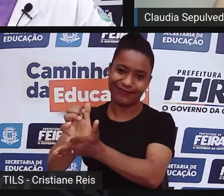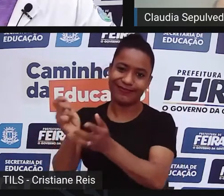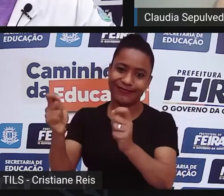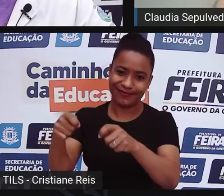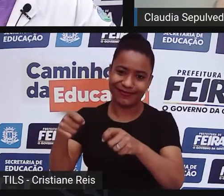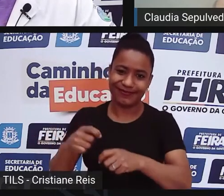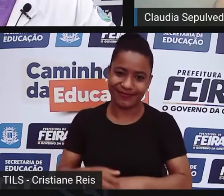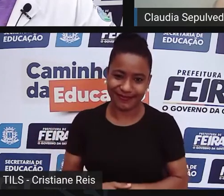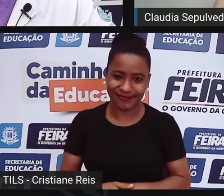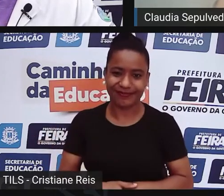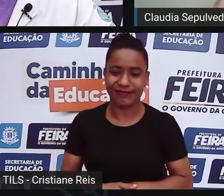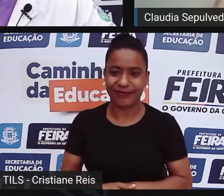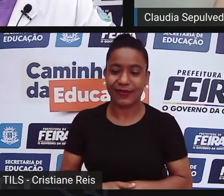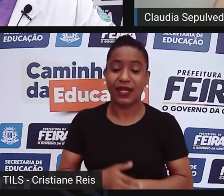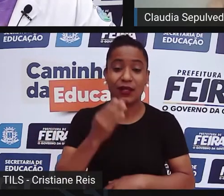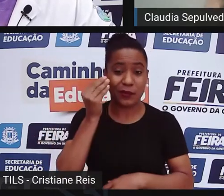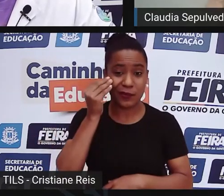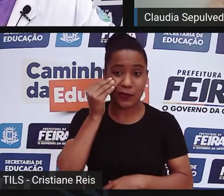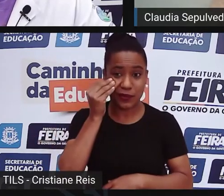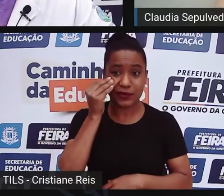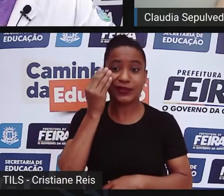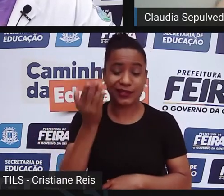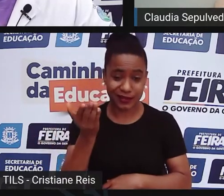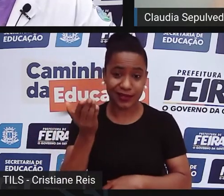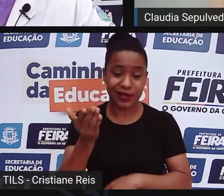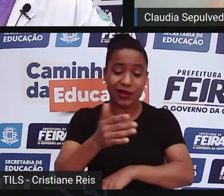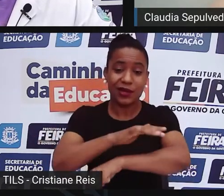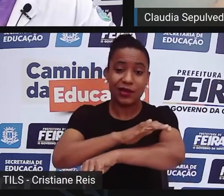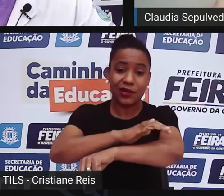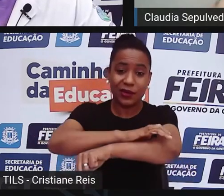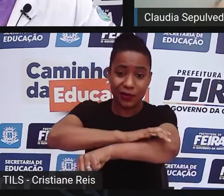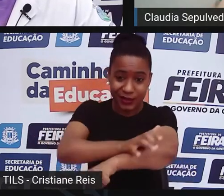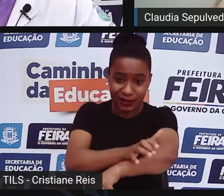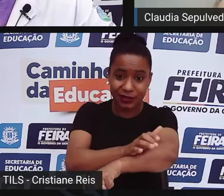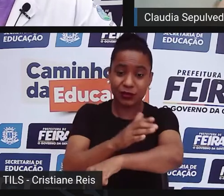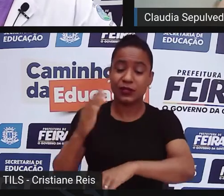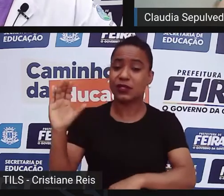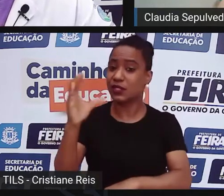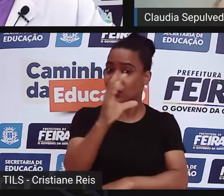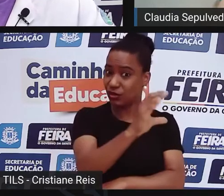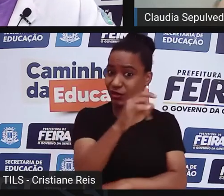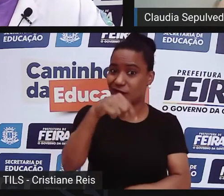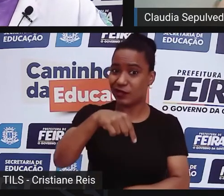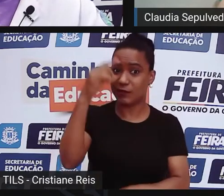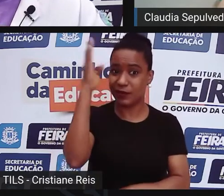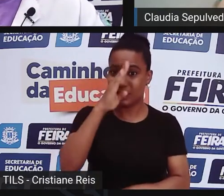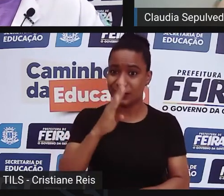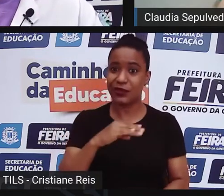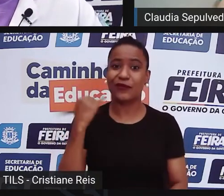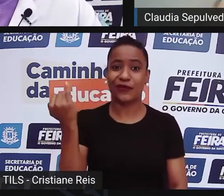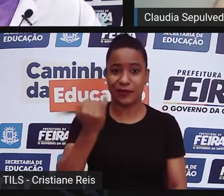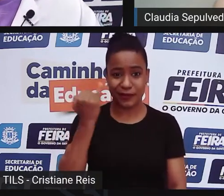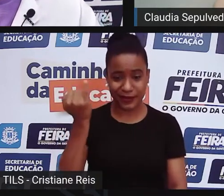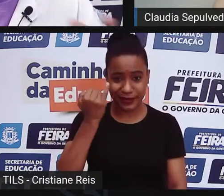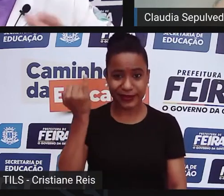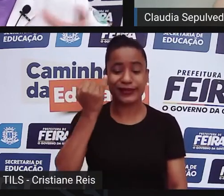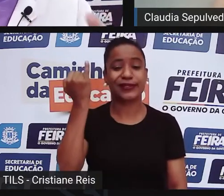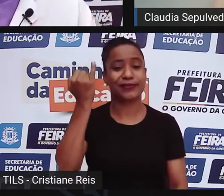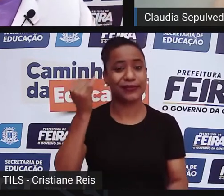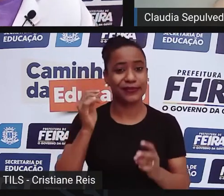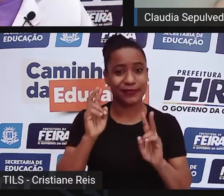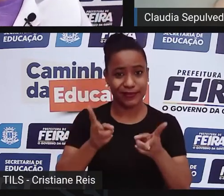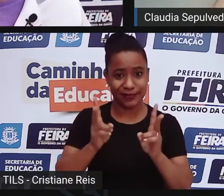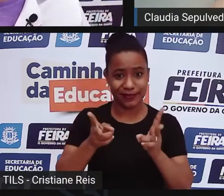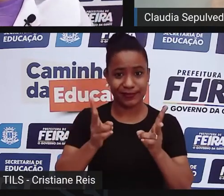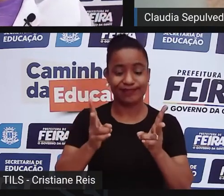importante, digamos assim, foi muito importante ali na... Para manter, para manter esse